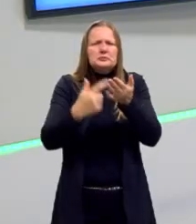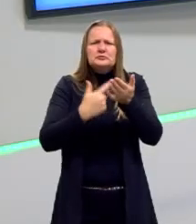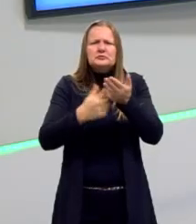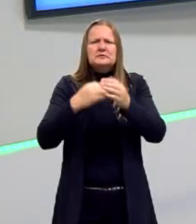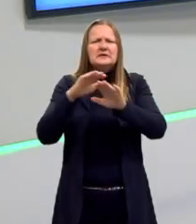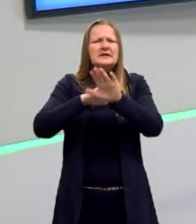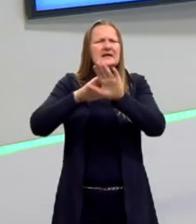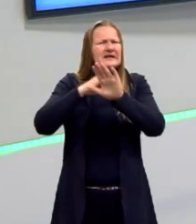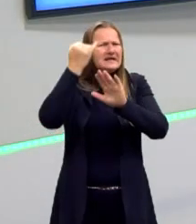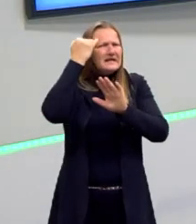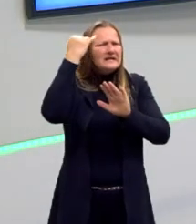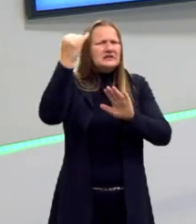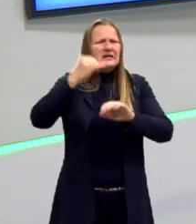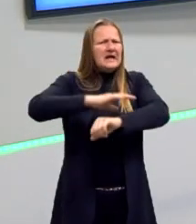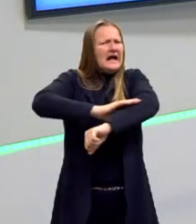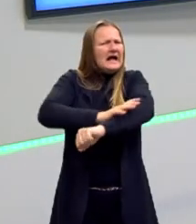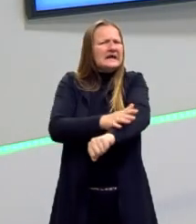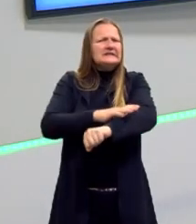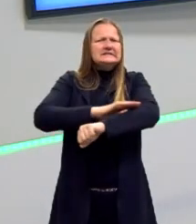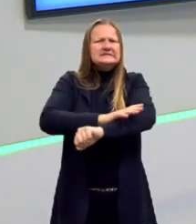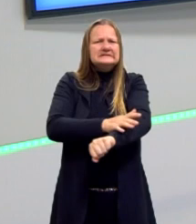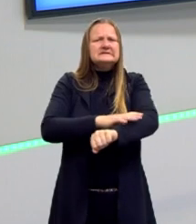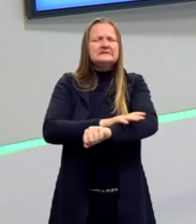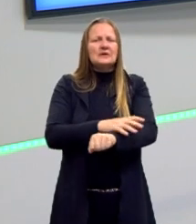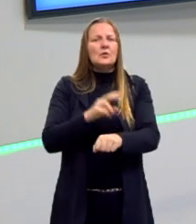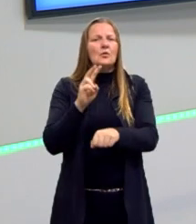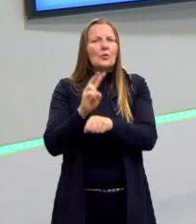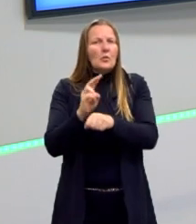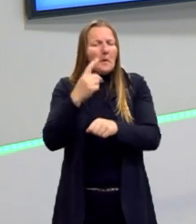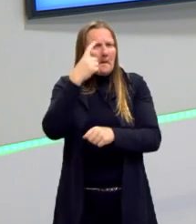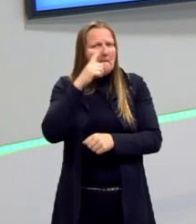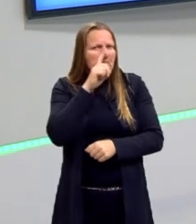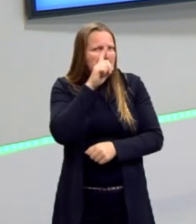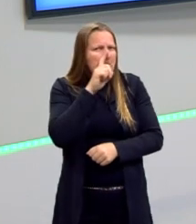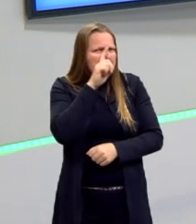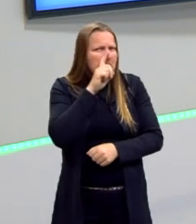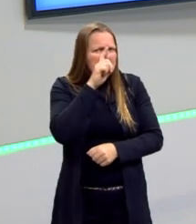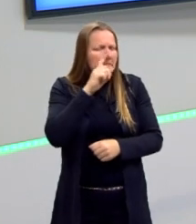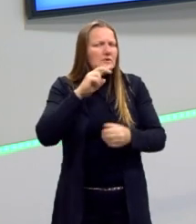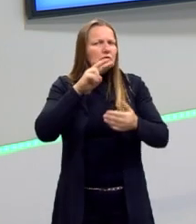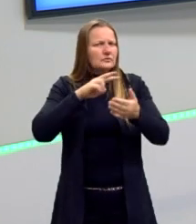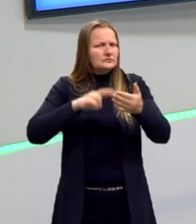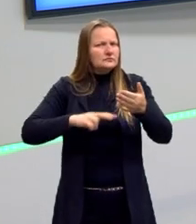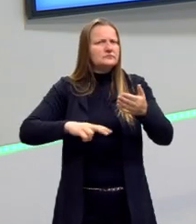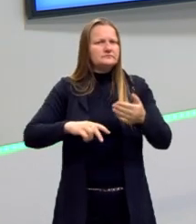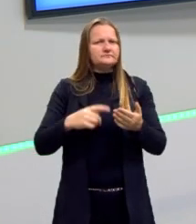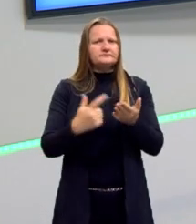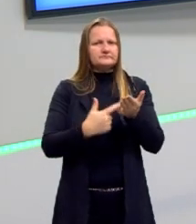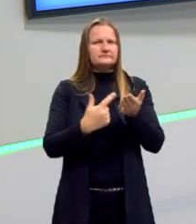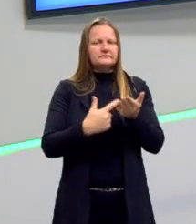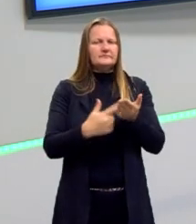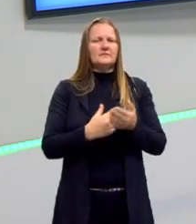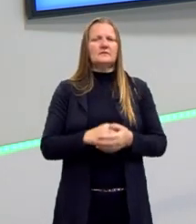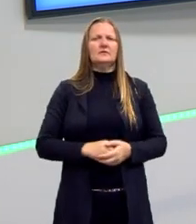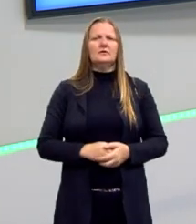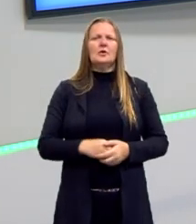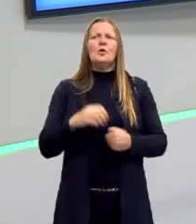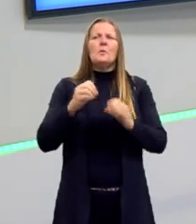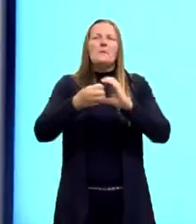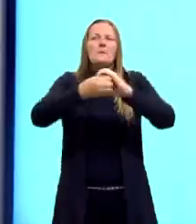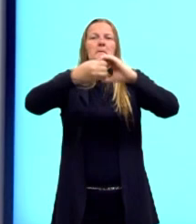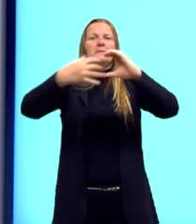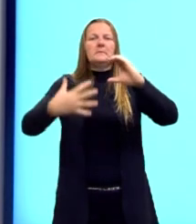extremamente racistas. Então, é um livro que também é muito perigoso em termos ideológicos. Quais são as principais